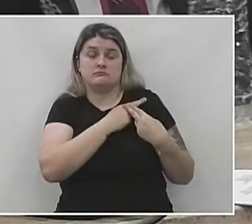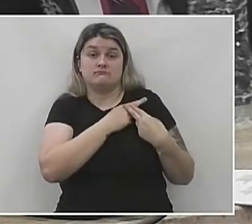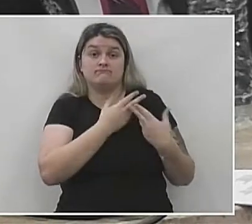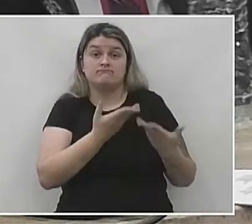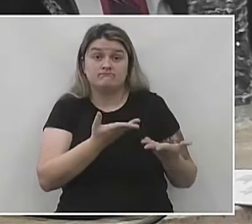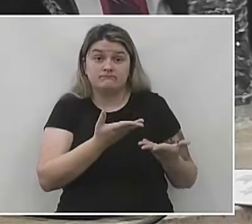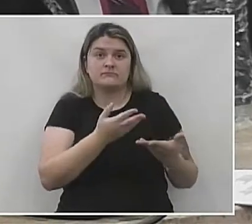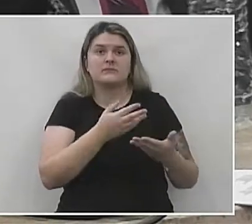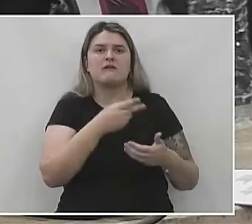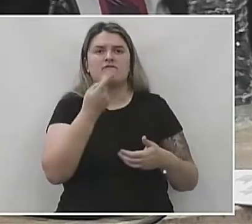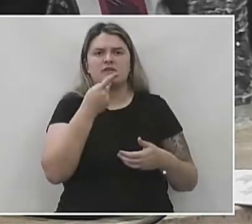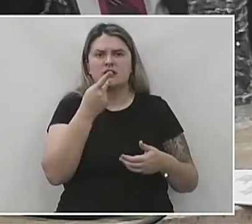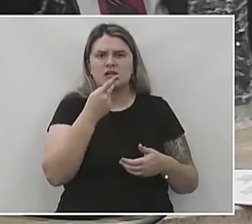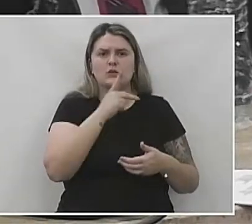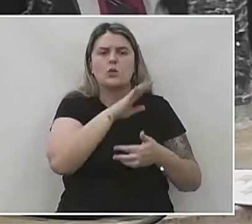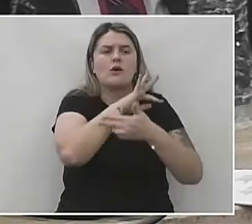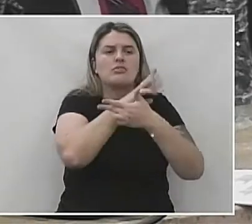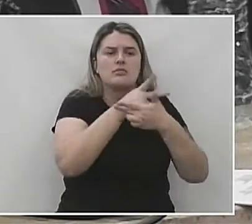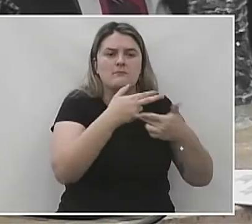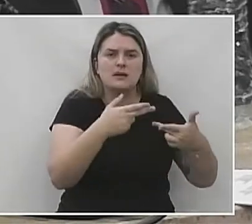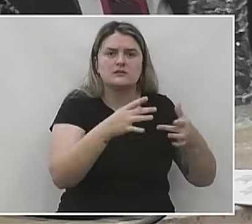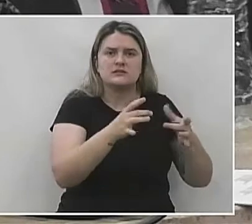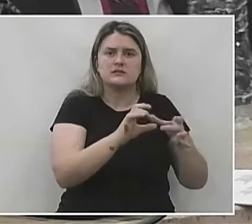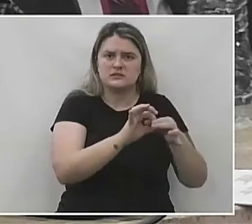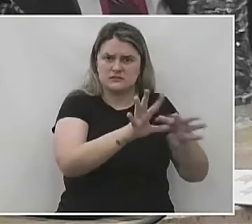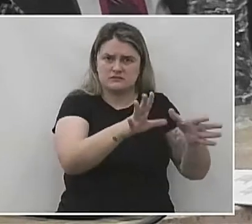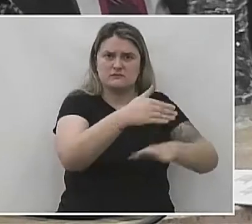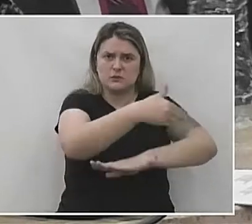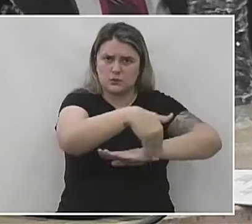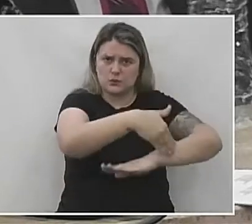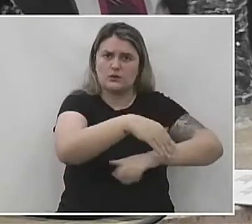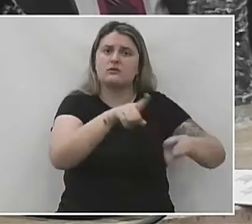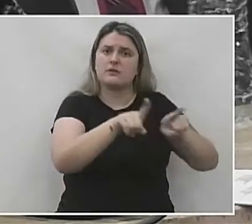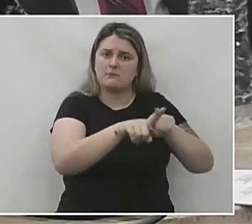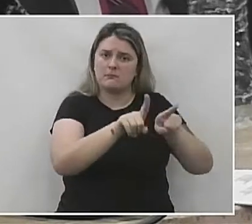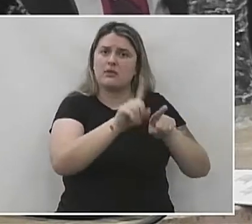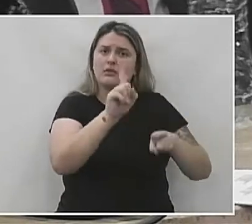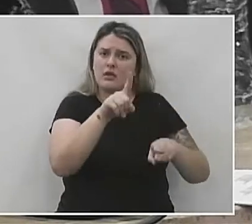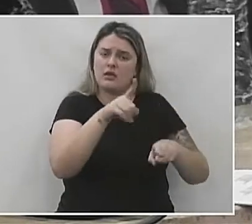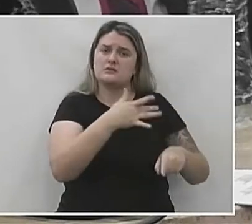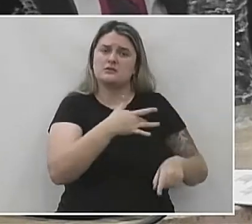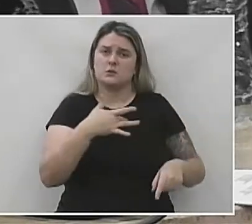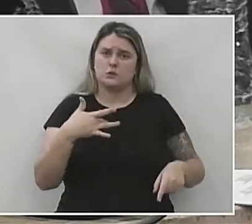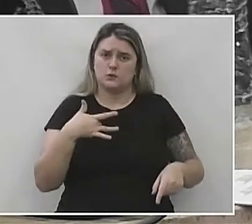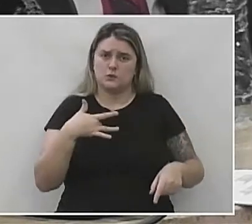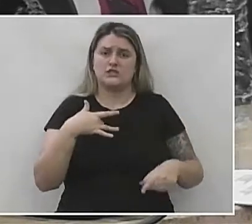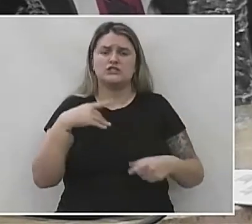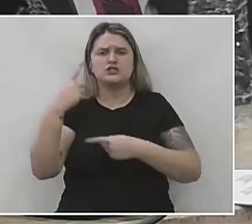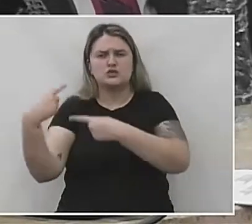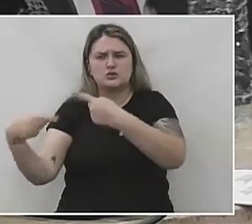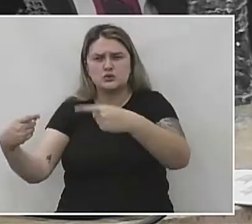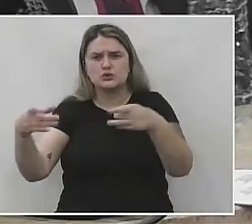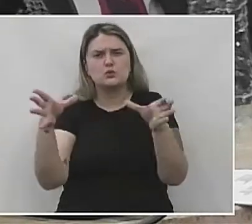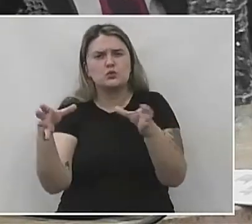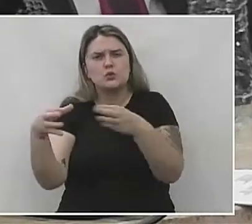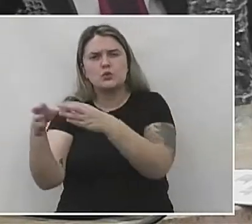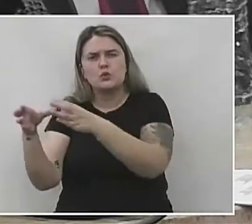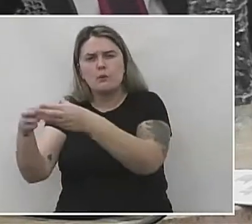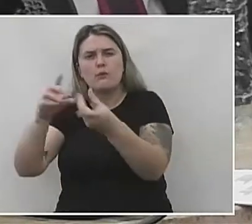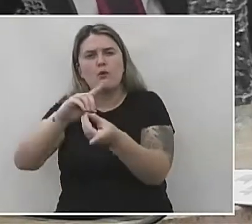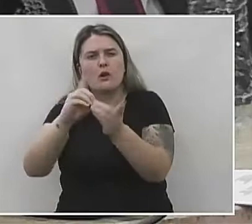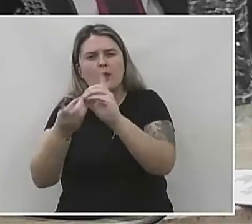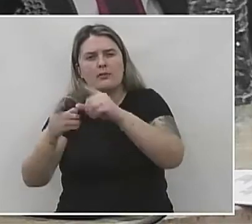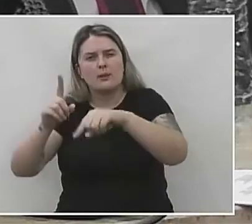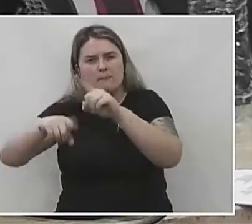A questão dos animais em rua também é questão de saúde pública. Discutir a cooperativa, discutir a